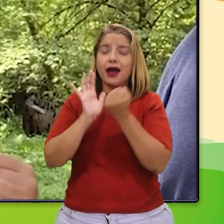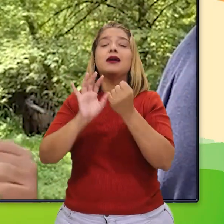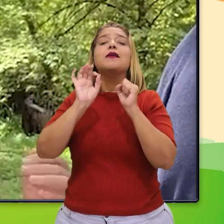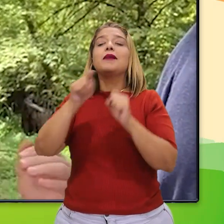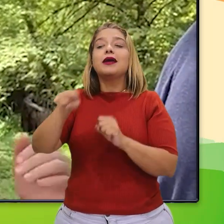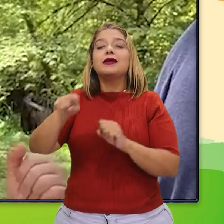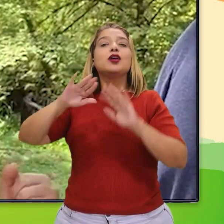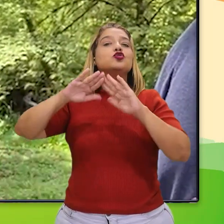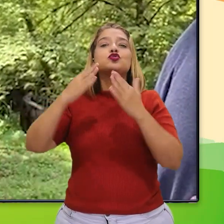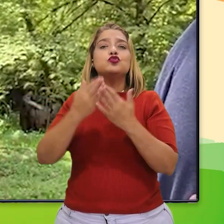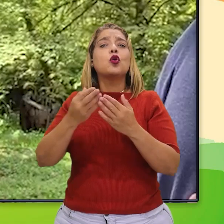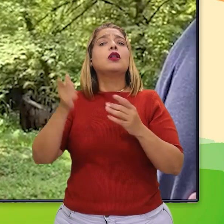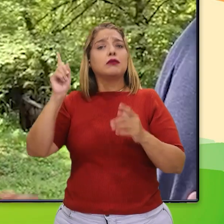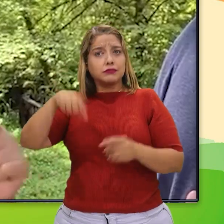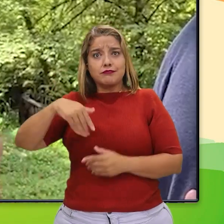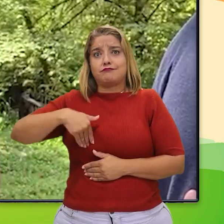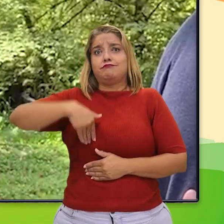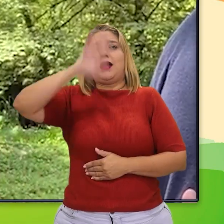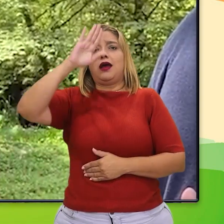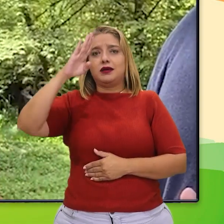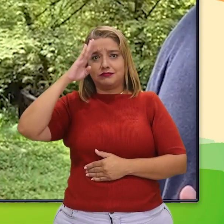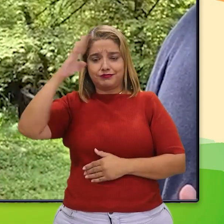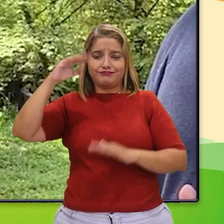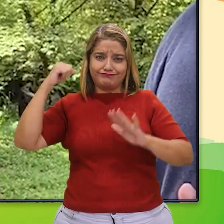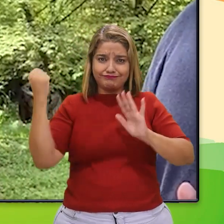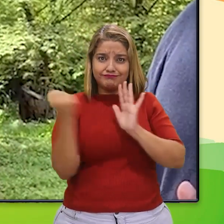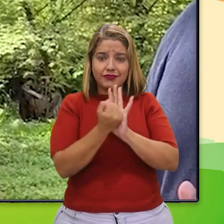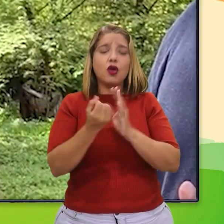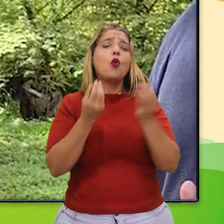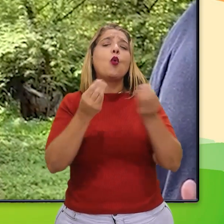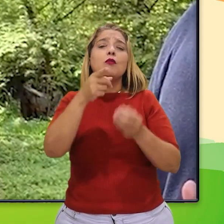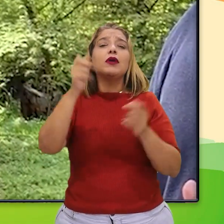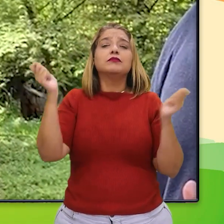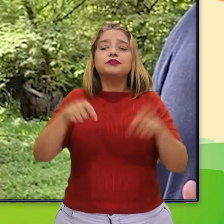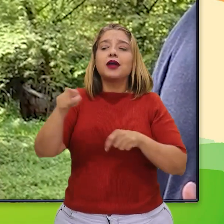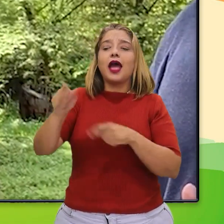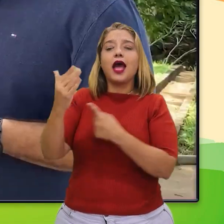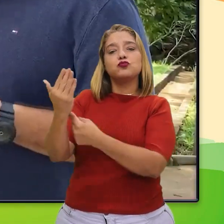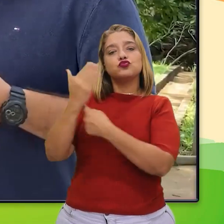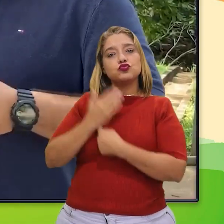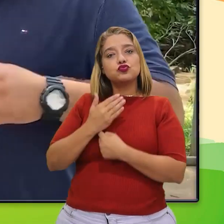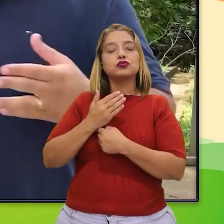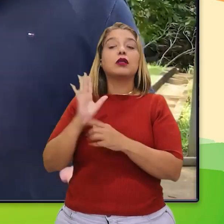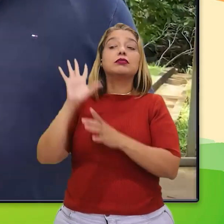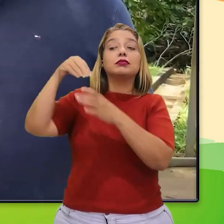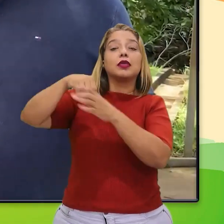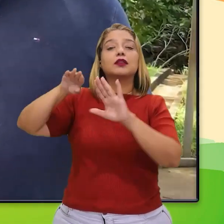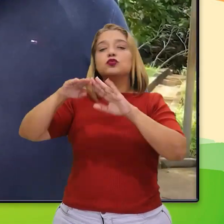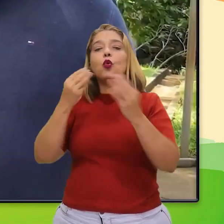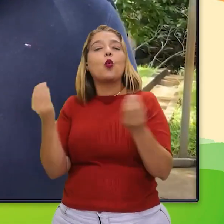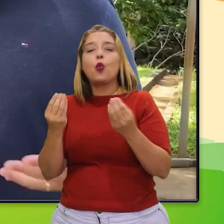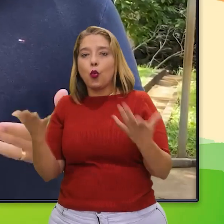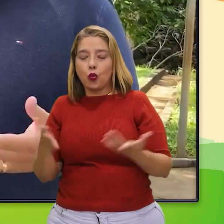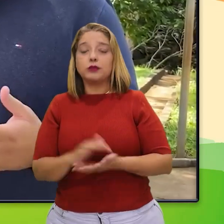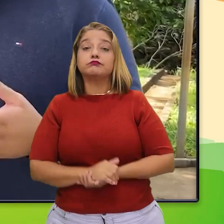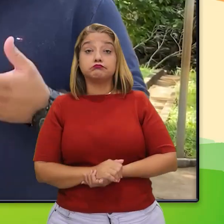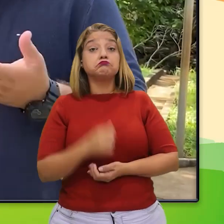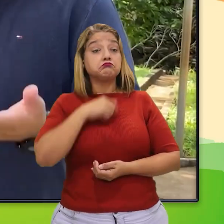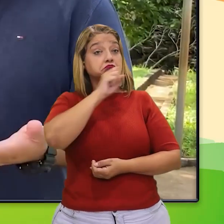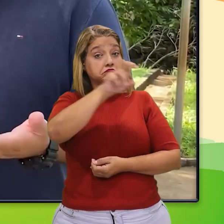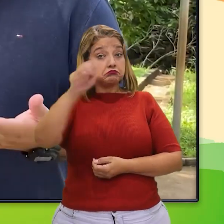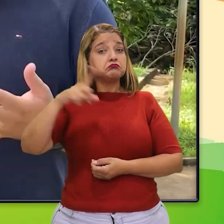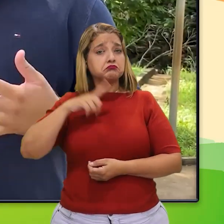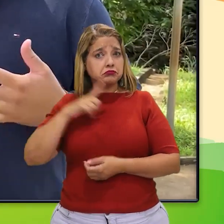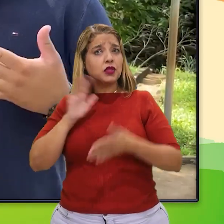fala. Como é que você acha que pode ser feito esse trabalho dentro das instituições educacionais? A gente tem vários programas que já têm sucesso.